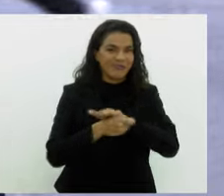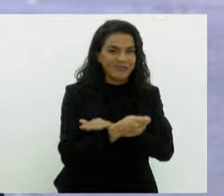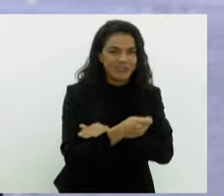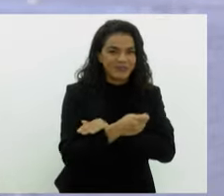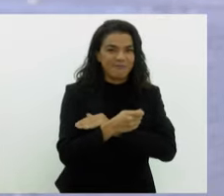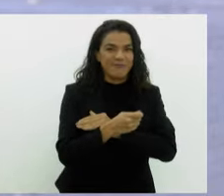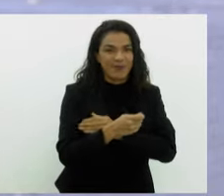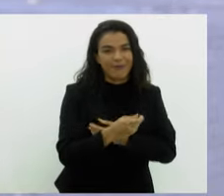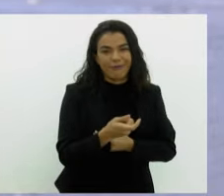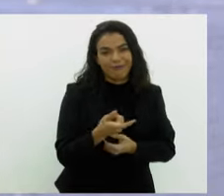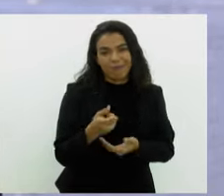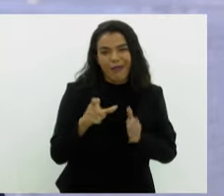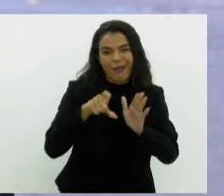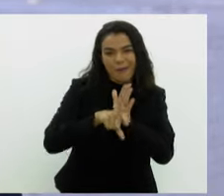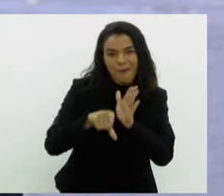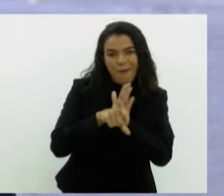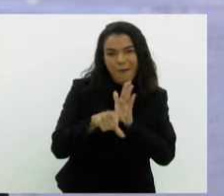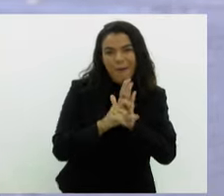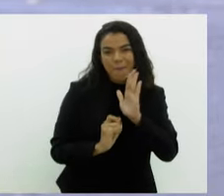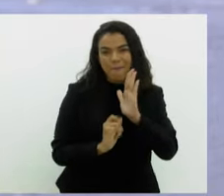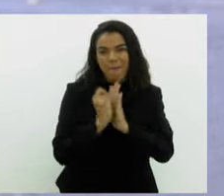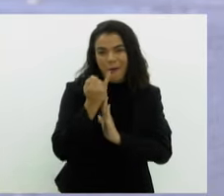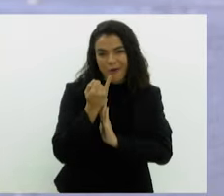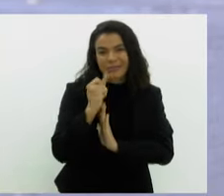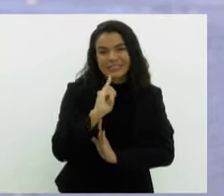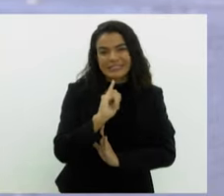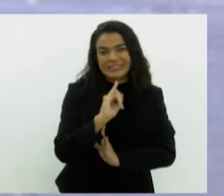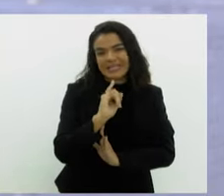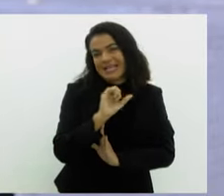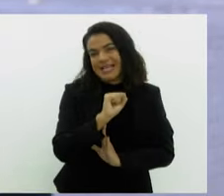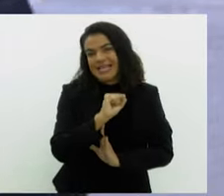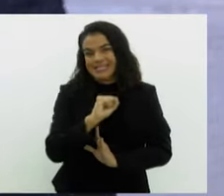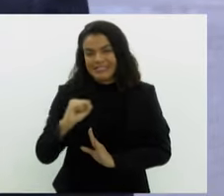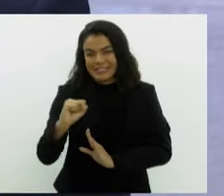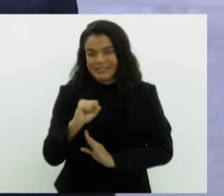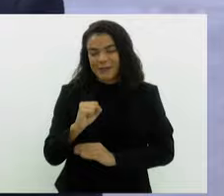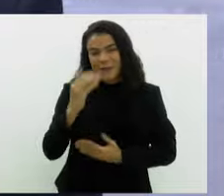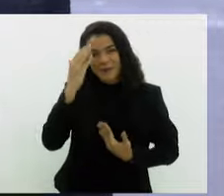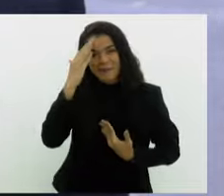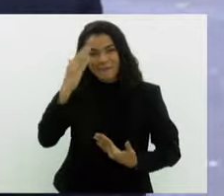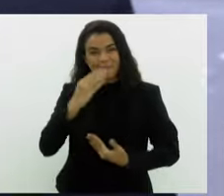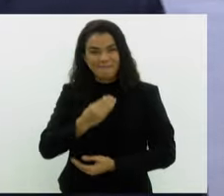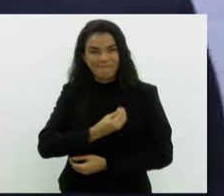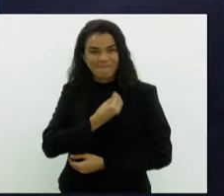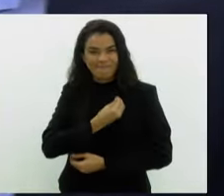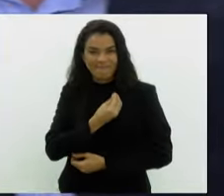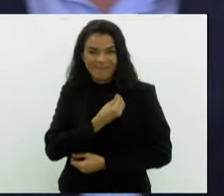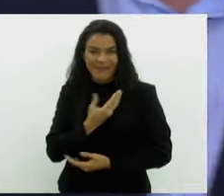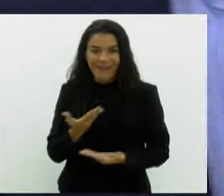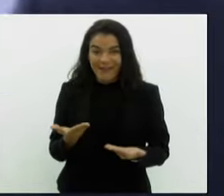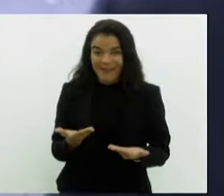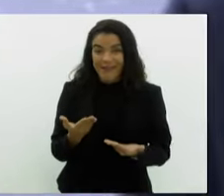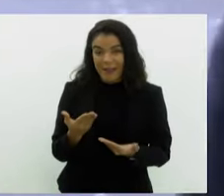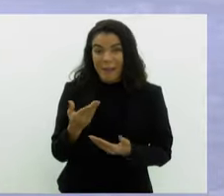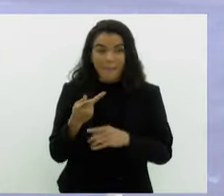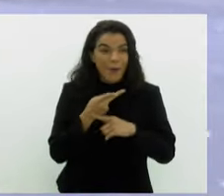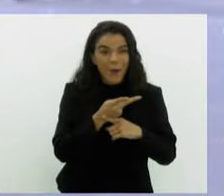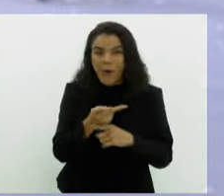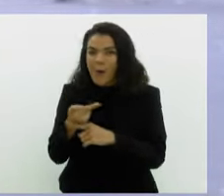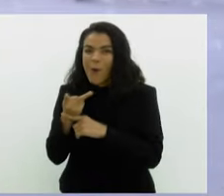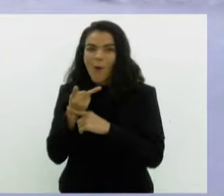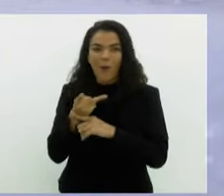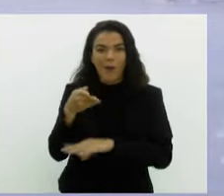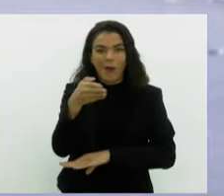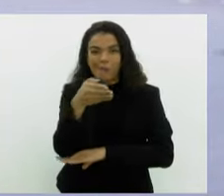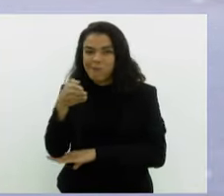com arrecadação de impostos, principalmente ISS. Obrigado pela participação, Marco. Quem ainda procura um lugar para ficar aqui